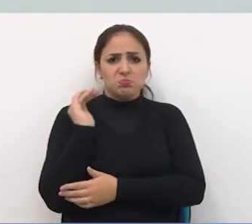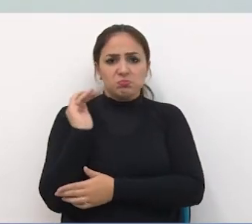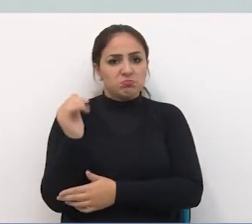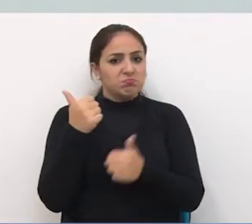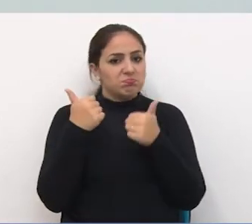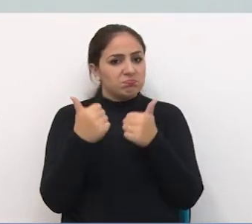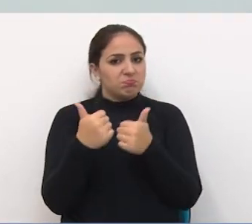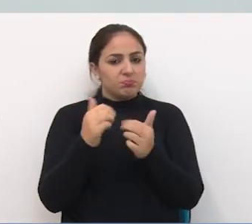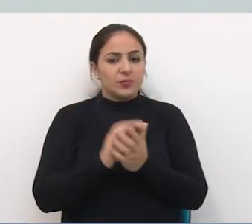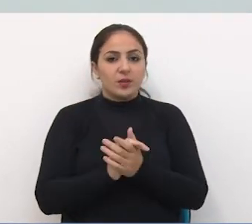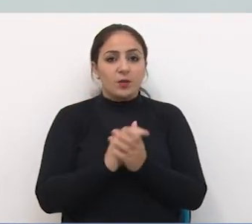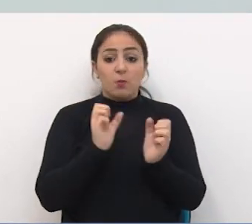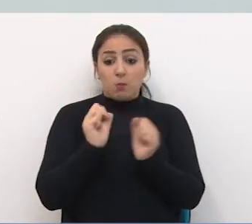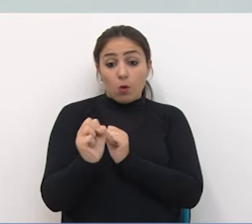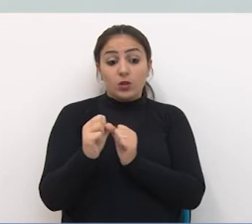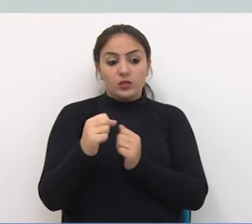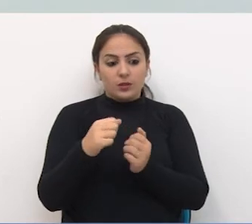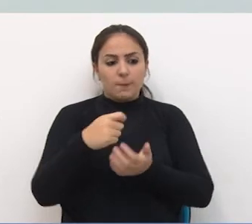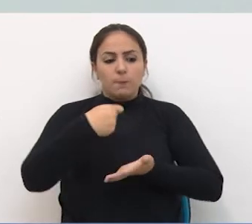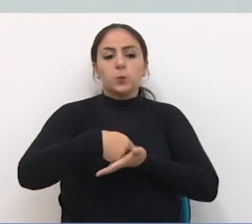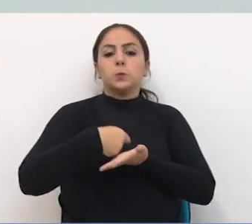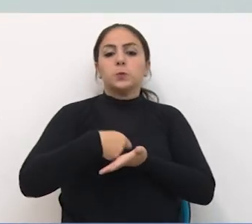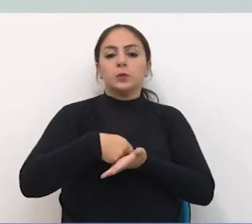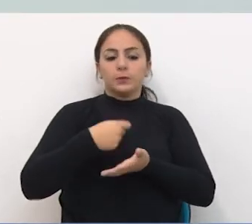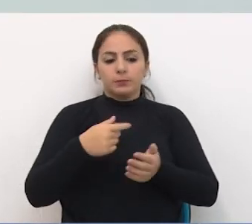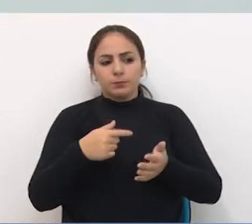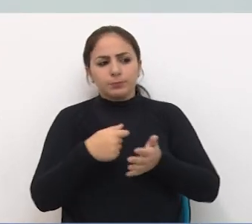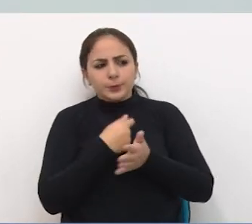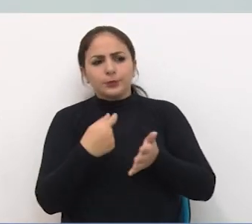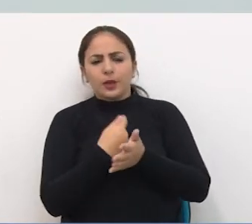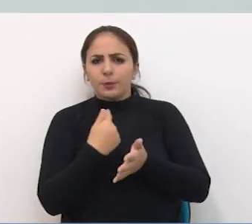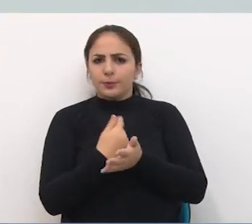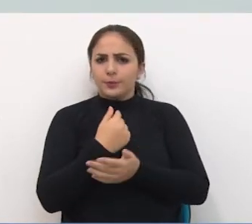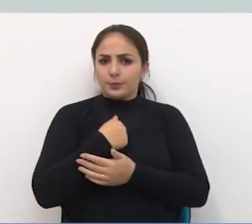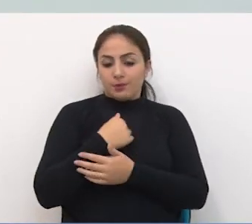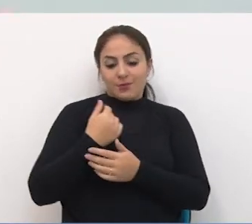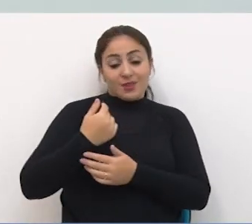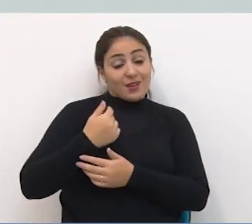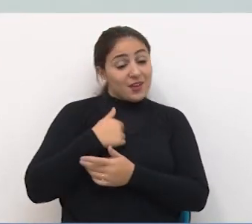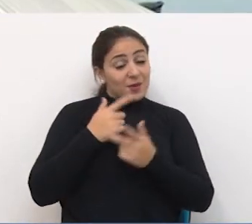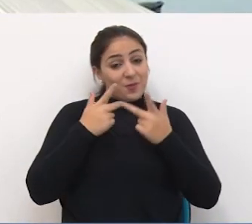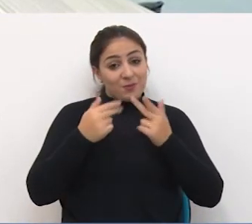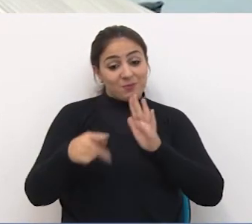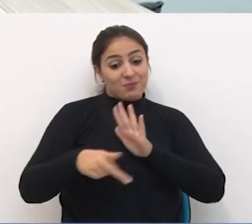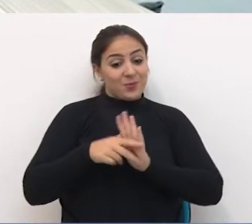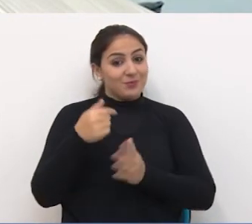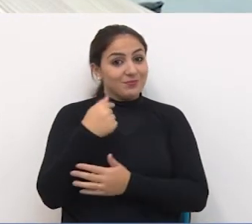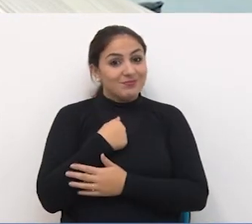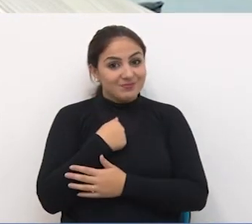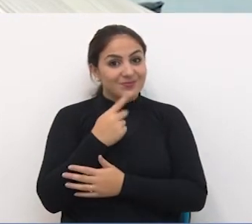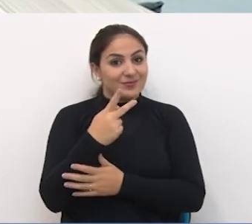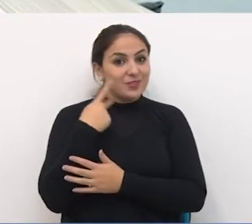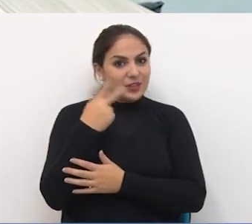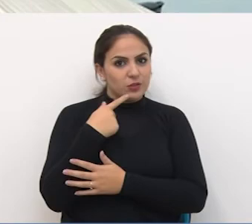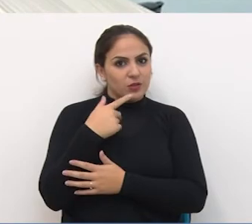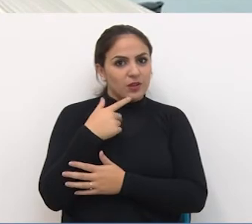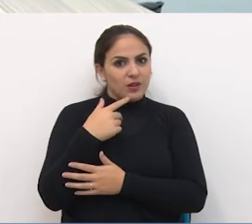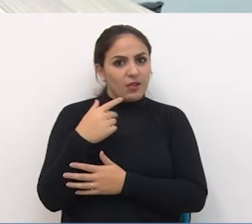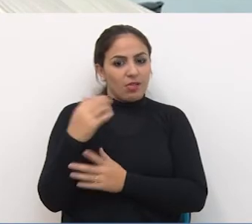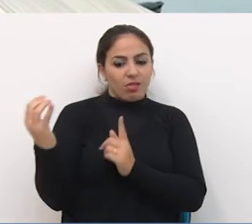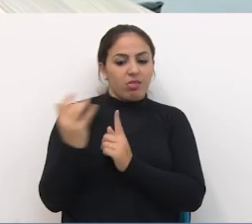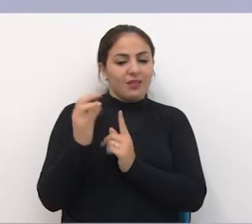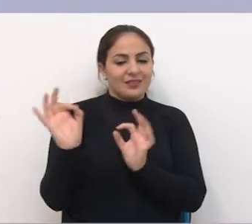tranquilo Nesse sentido Podem virem me cobrar Podem virem me questionar Mas o meu mandato é meu Então não tem que ter